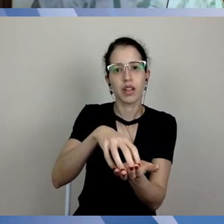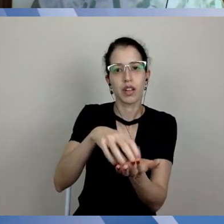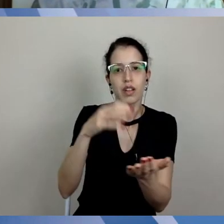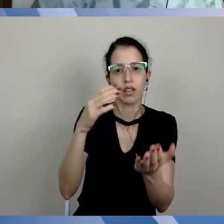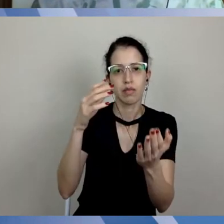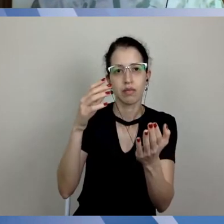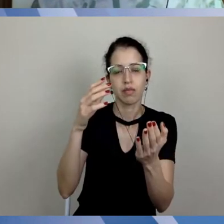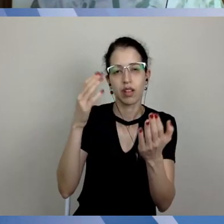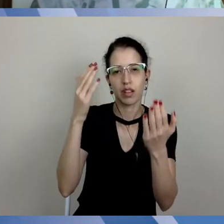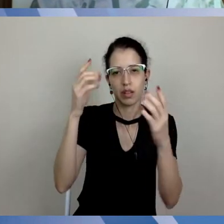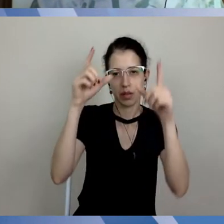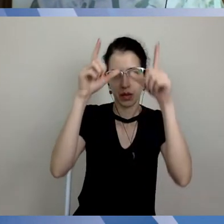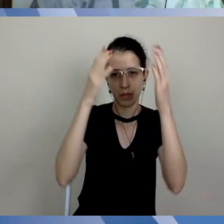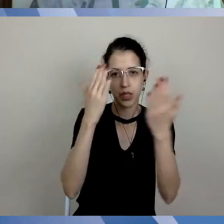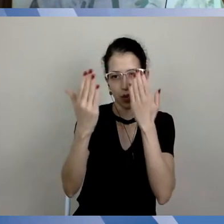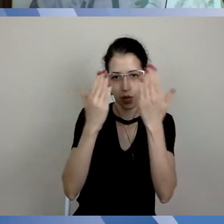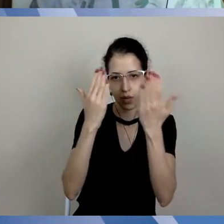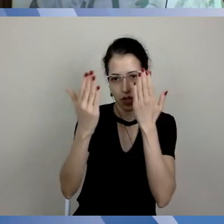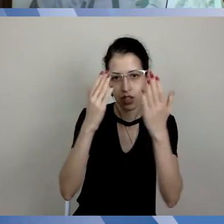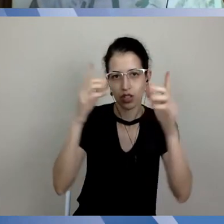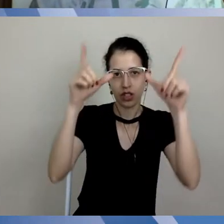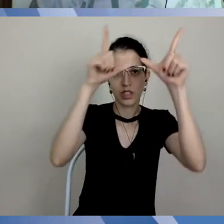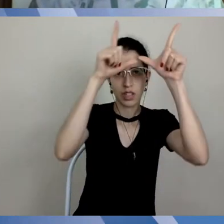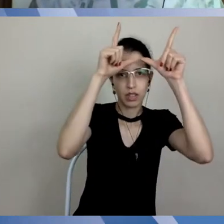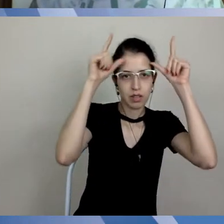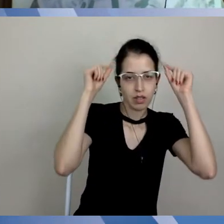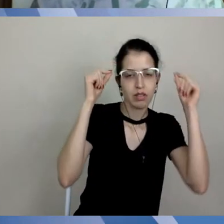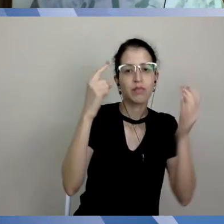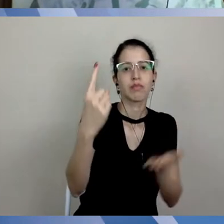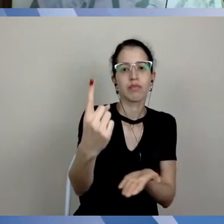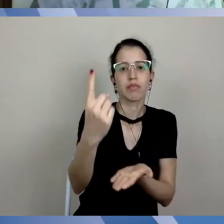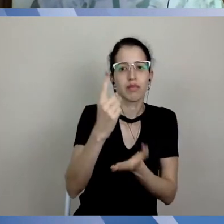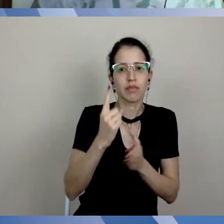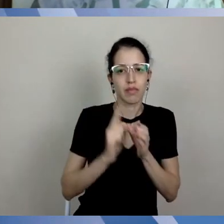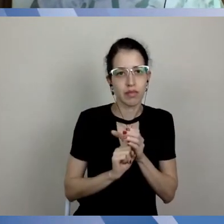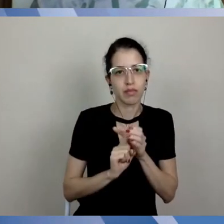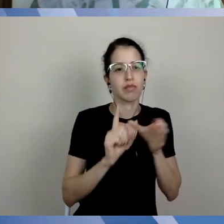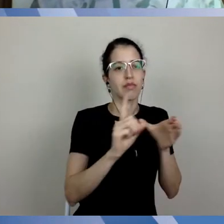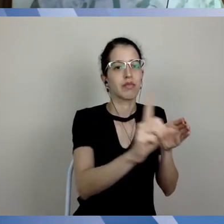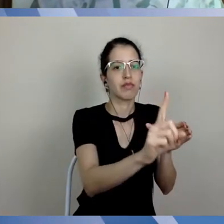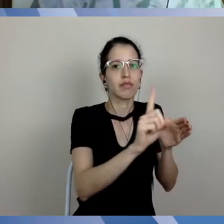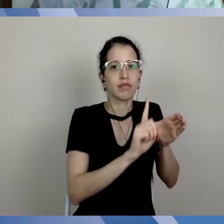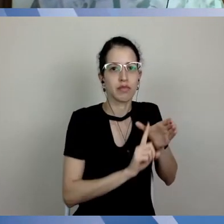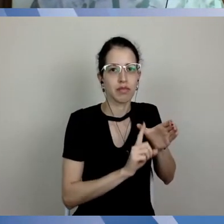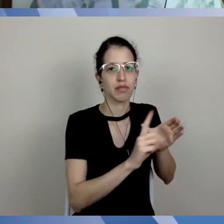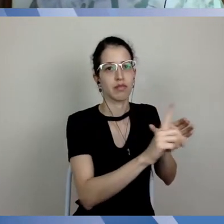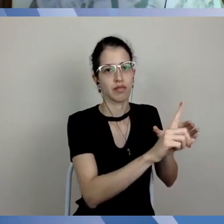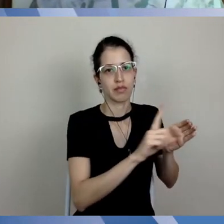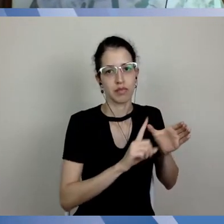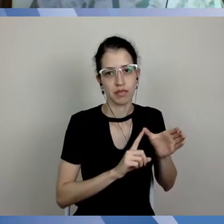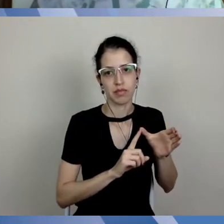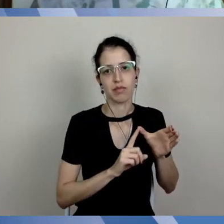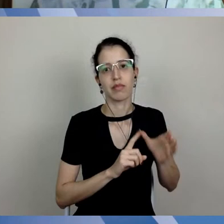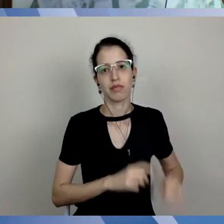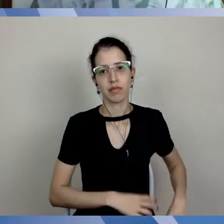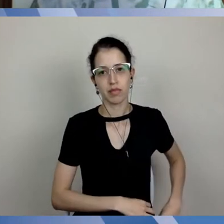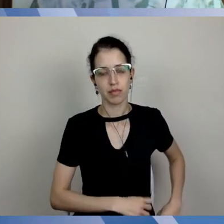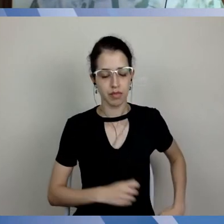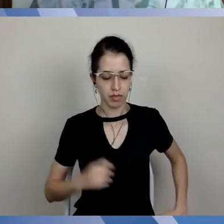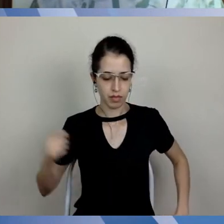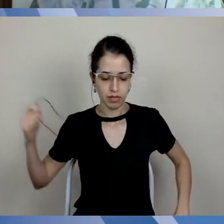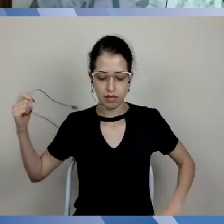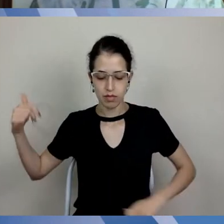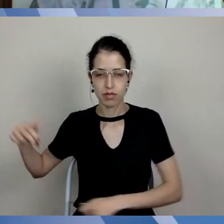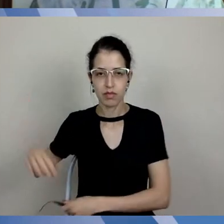indicação, neste momento, de profissionais capazes de atuar na epidemiologia, nas questões da vacina, da identificação técnica, etc.